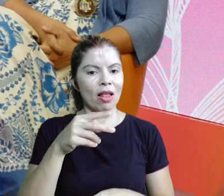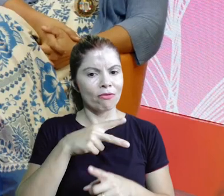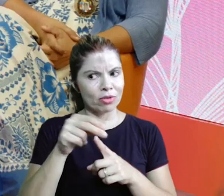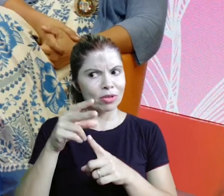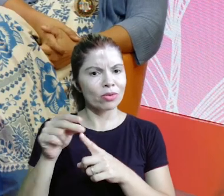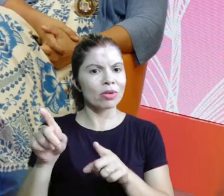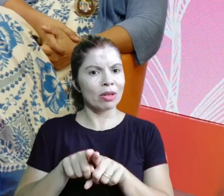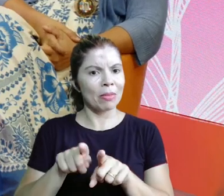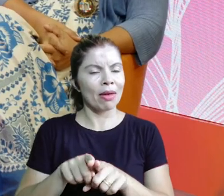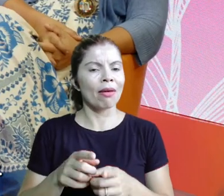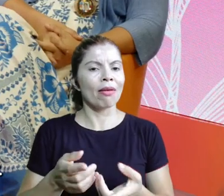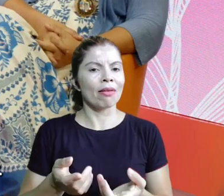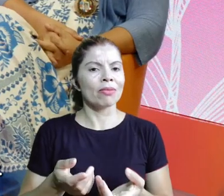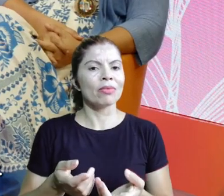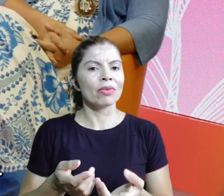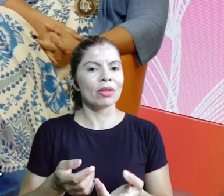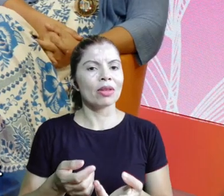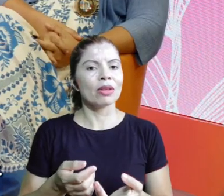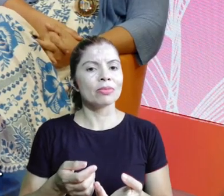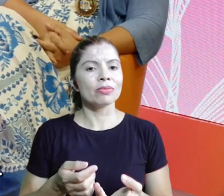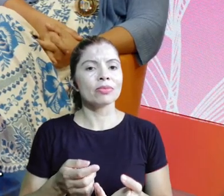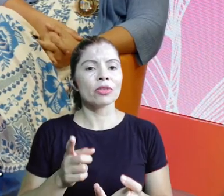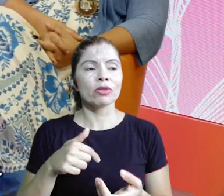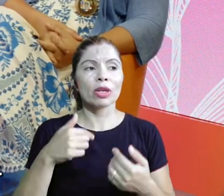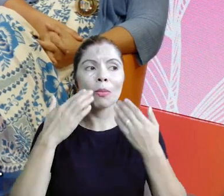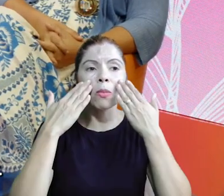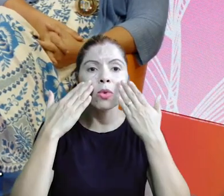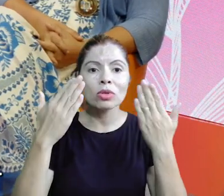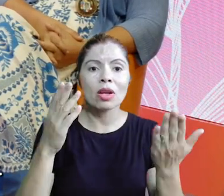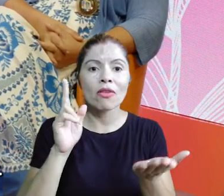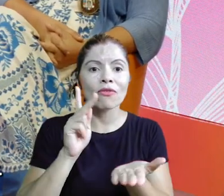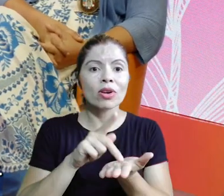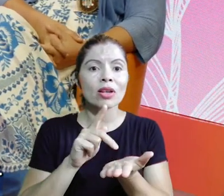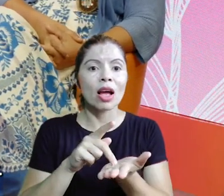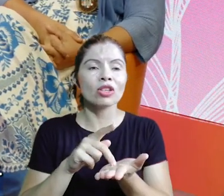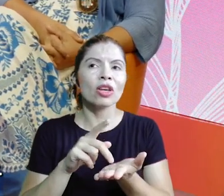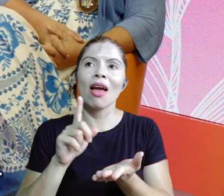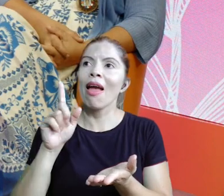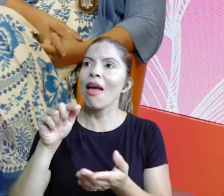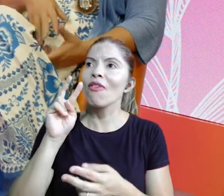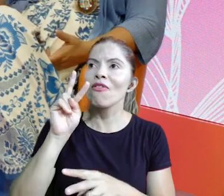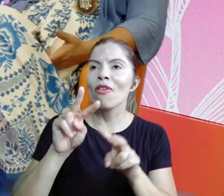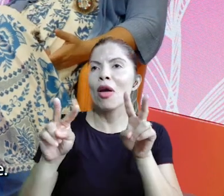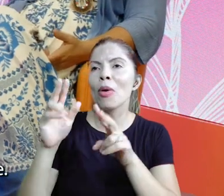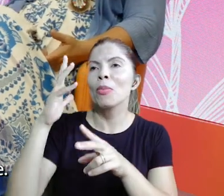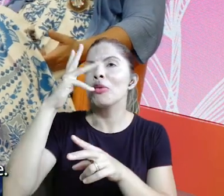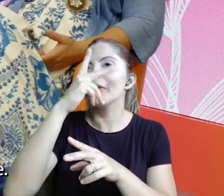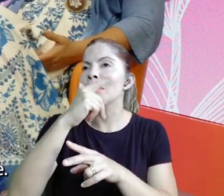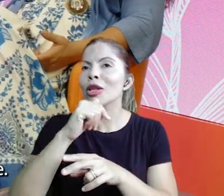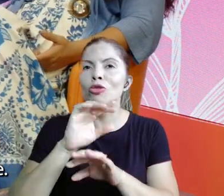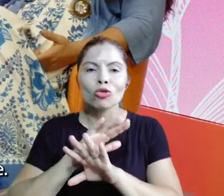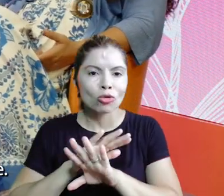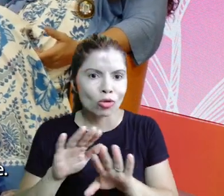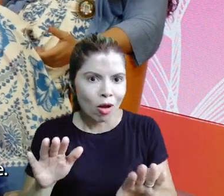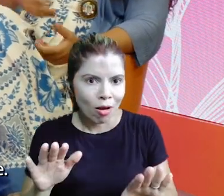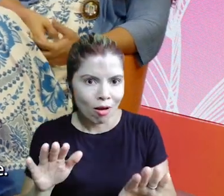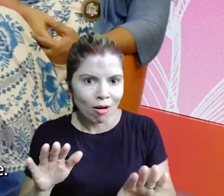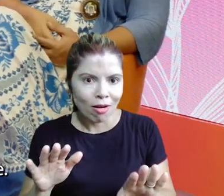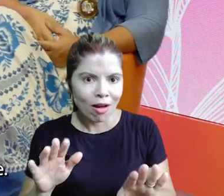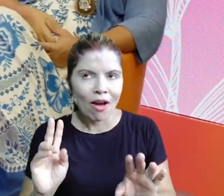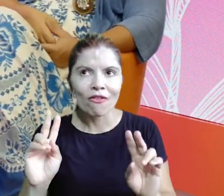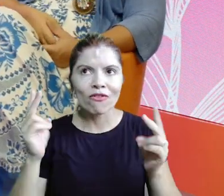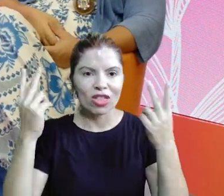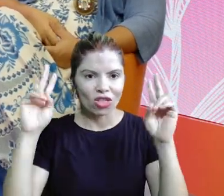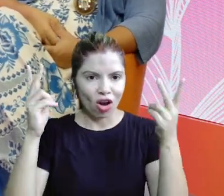responsabilidade, né? De você mostrar a verdade nua e crua, porque também não dá pra florear, é tudo lindo, a cor é linda, mas assim,